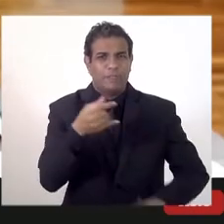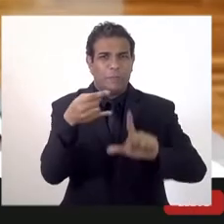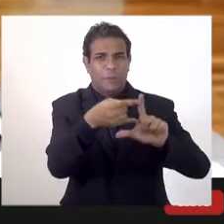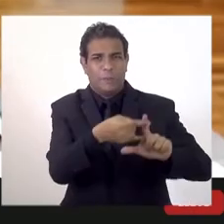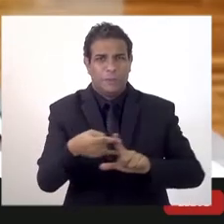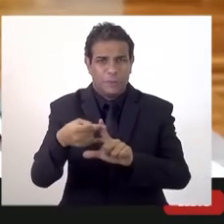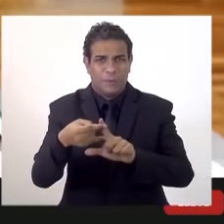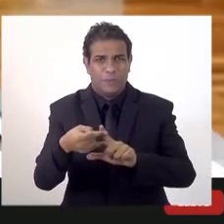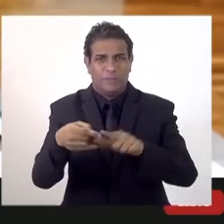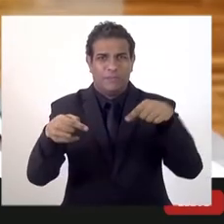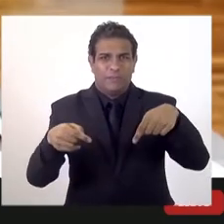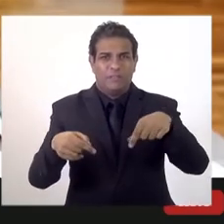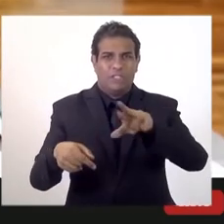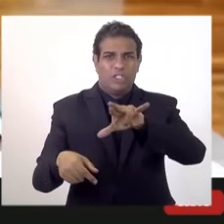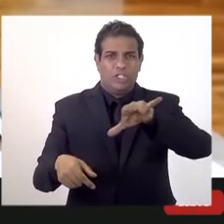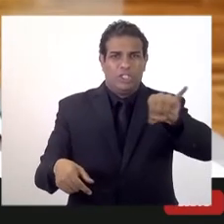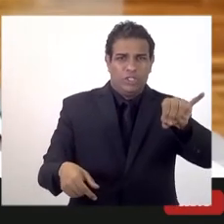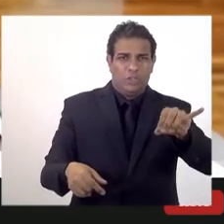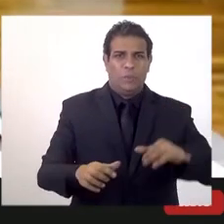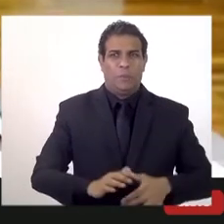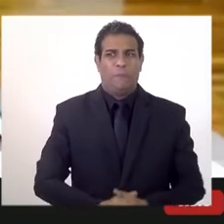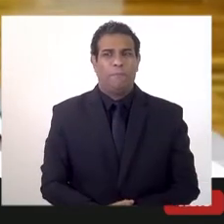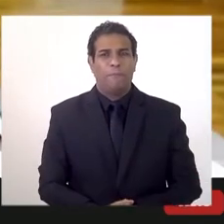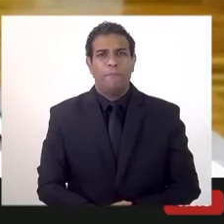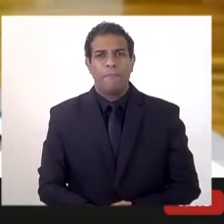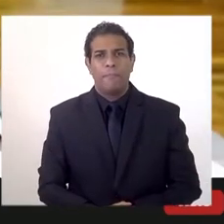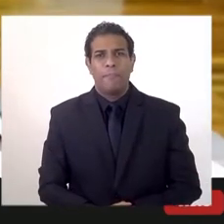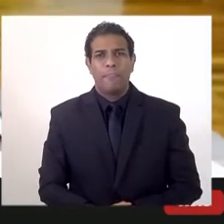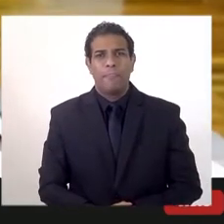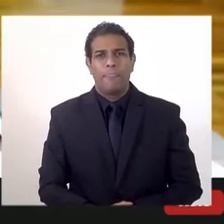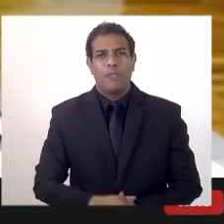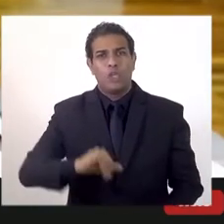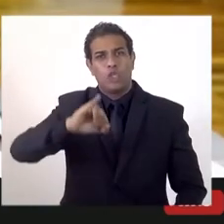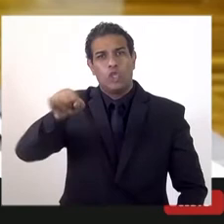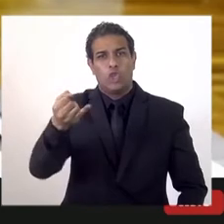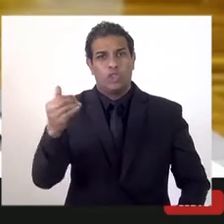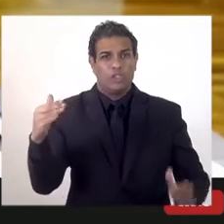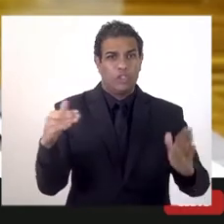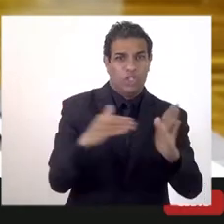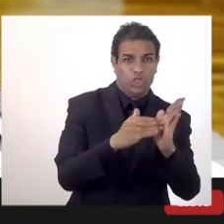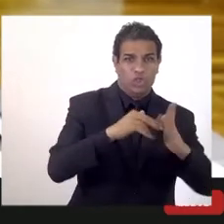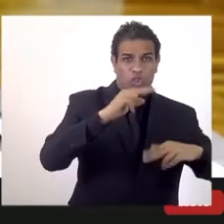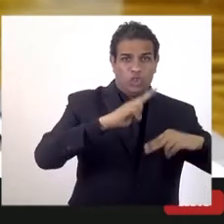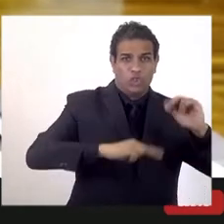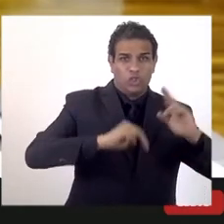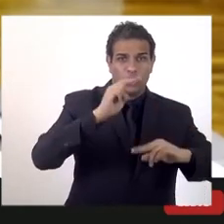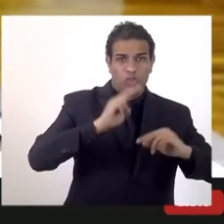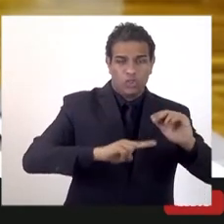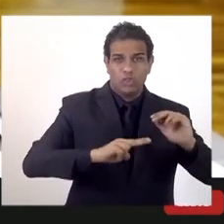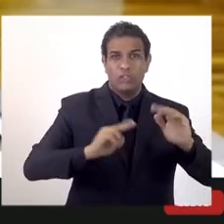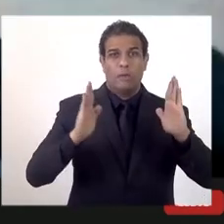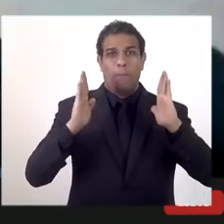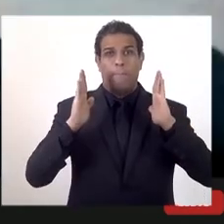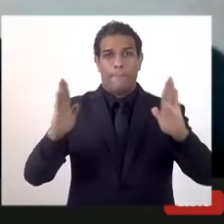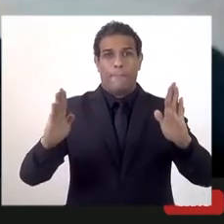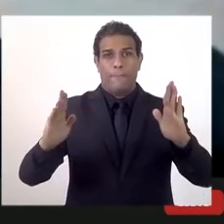do Estado semanalmente. De janeiro a julho de 2019,